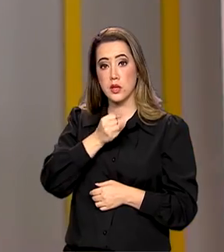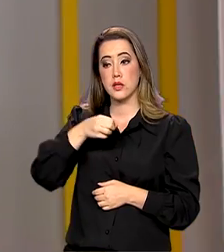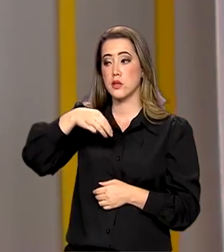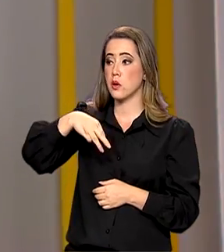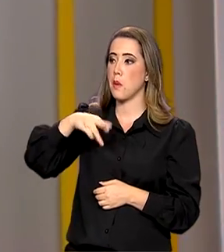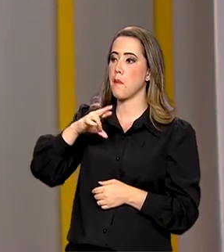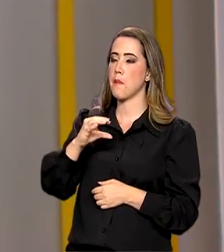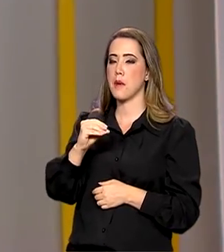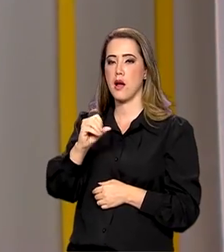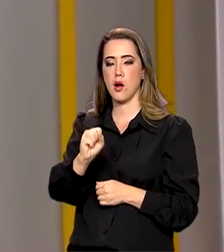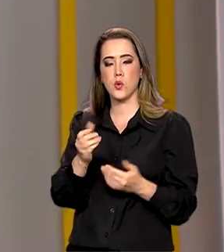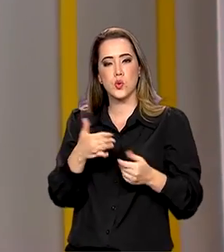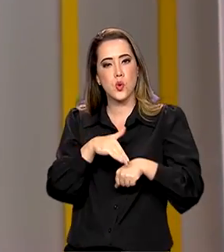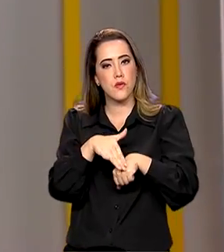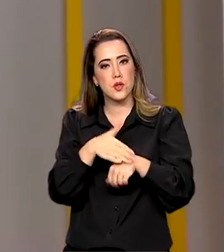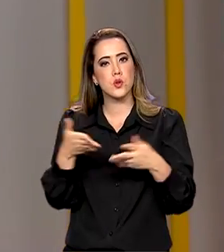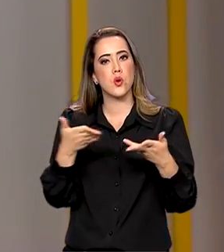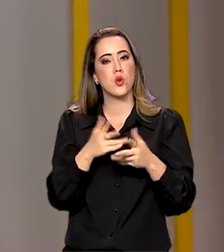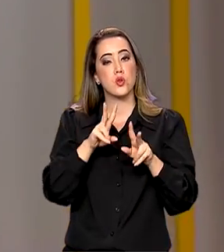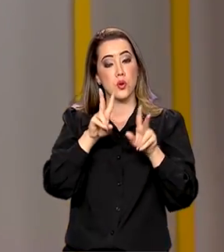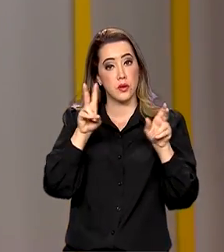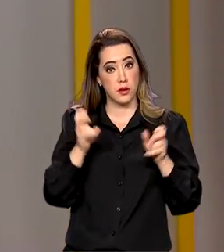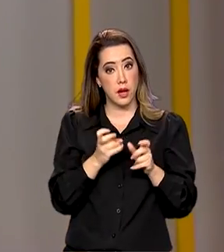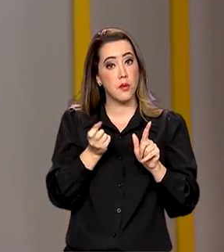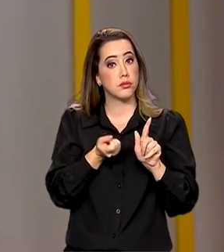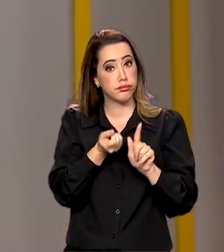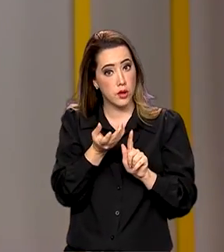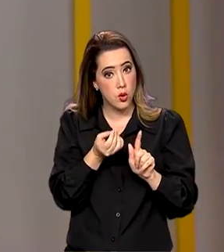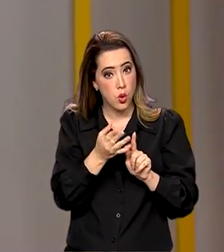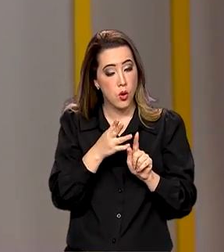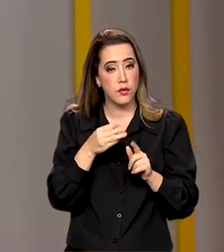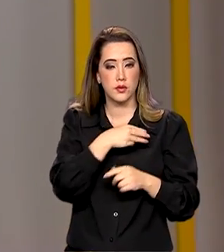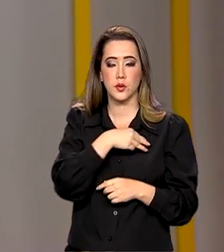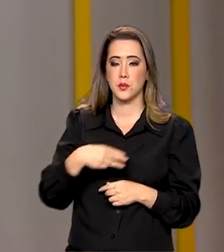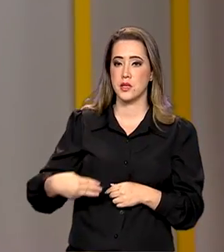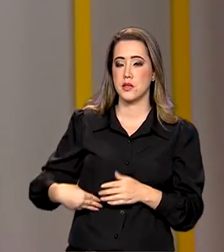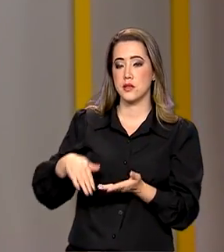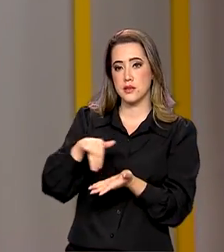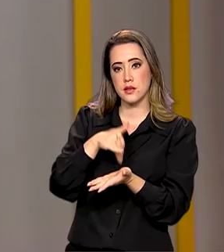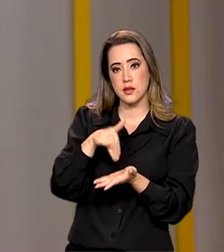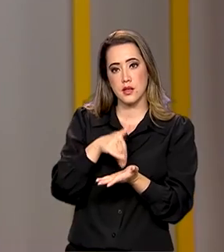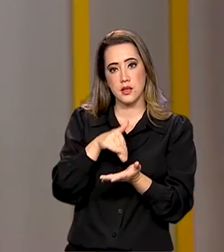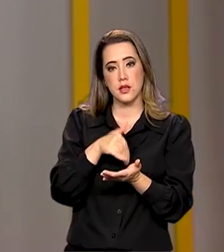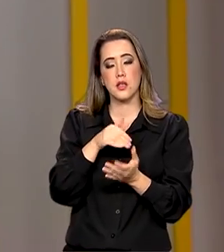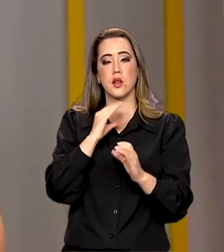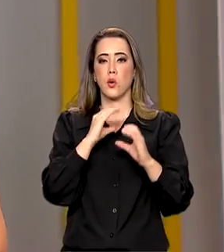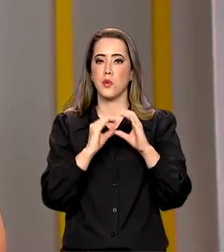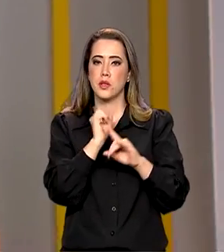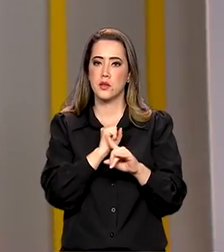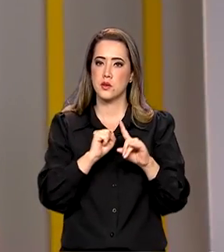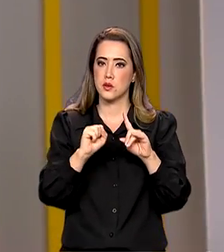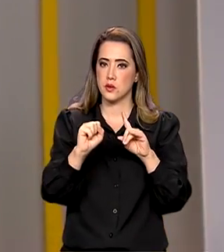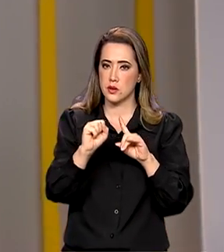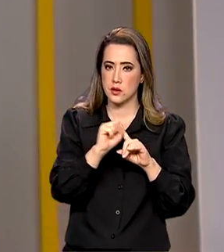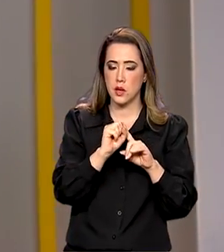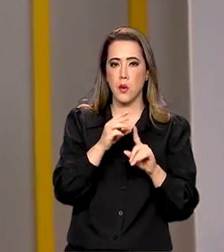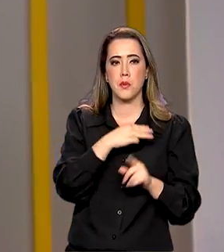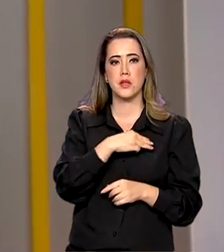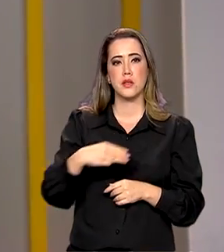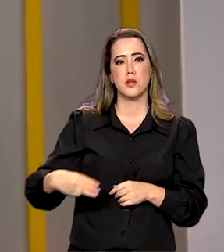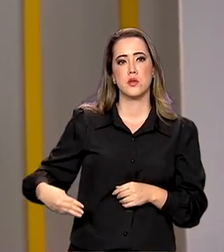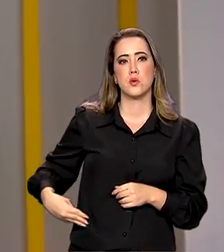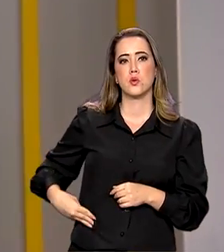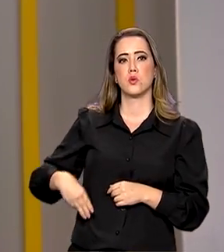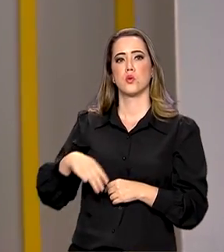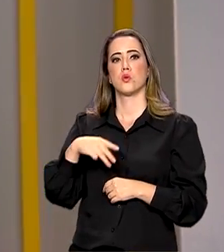conversou hoje sobre o Canal GOV com o ministro da Secretaria de Comunicação Social da Presidência, Paulo Pimenta, e com o presidente